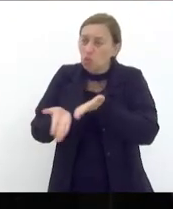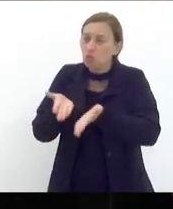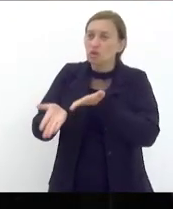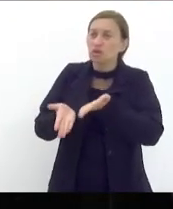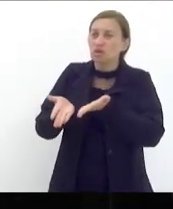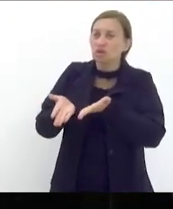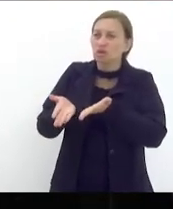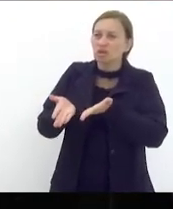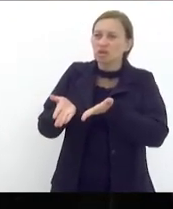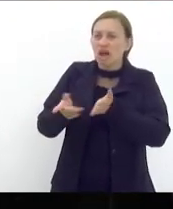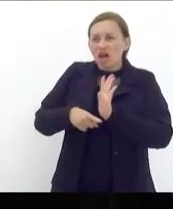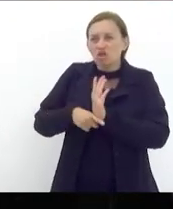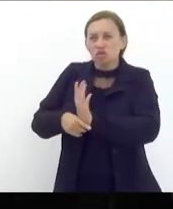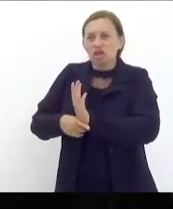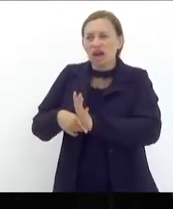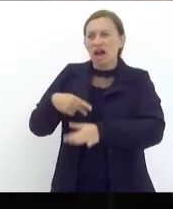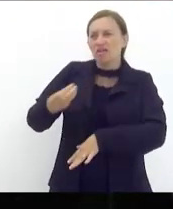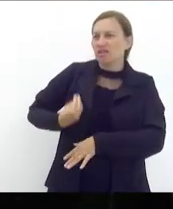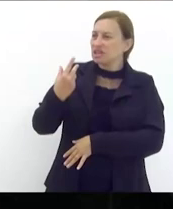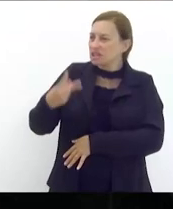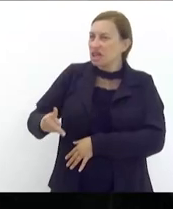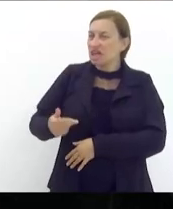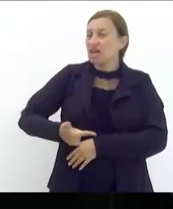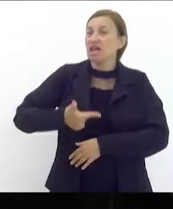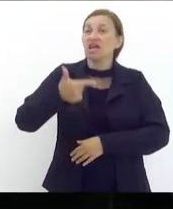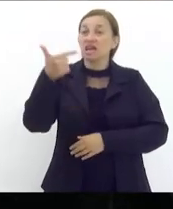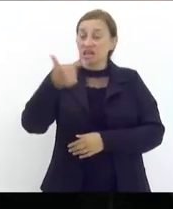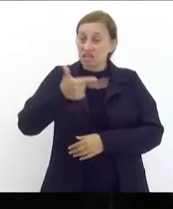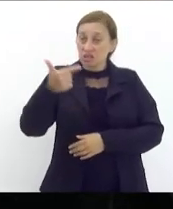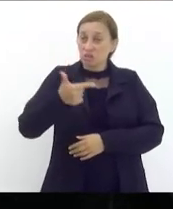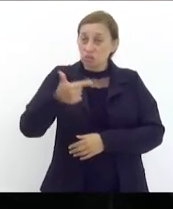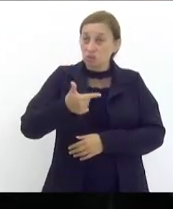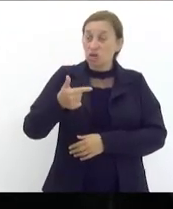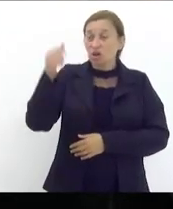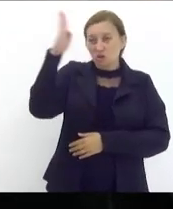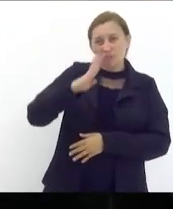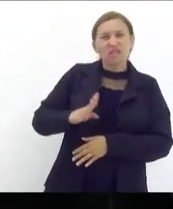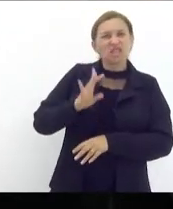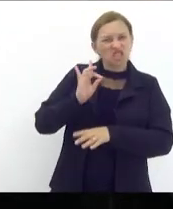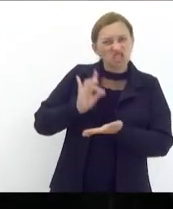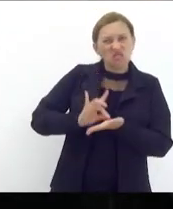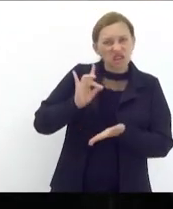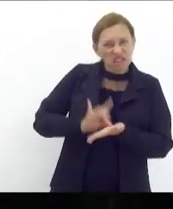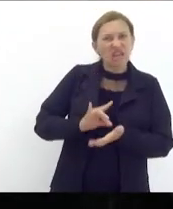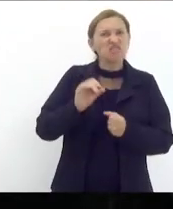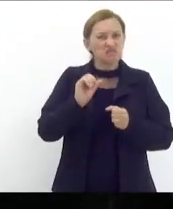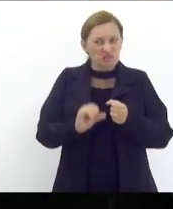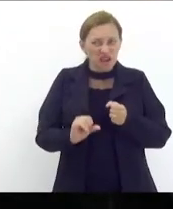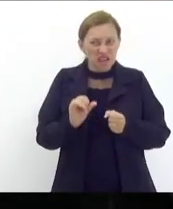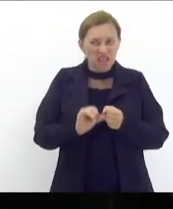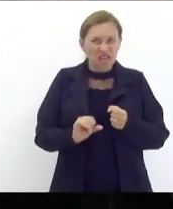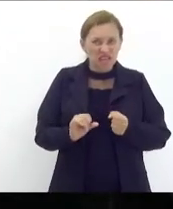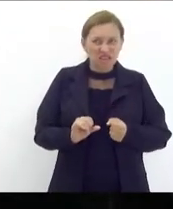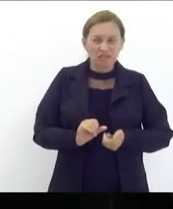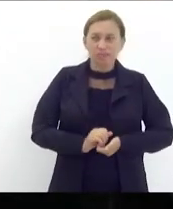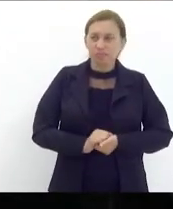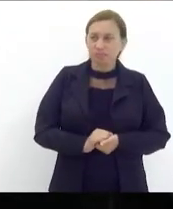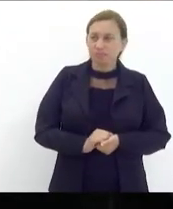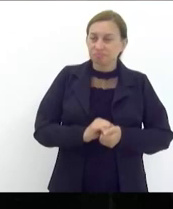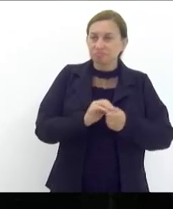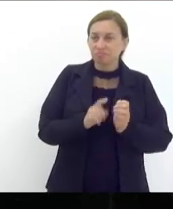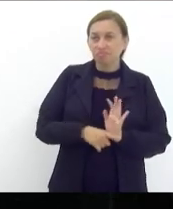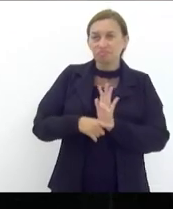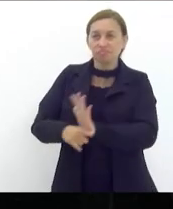caminho novo pra vida dele e a segunda coisa que um brasileiro de verdade faria a favor daquele